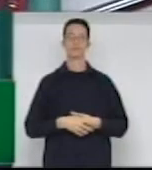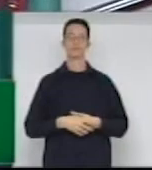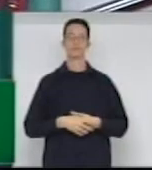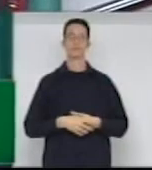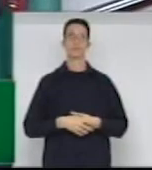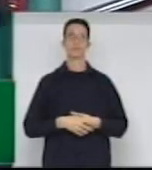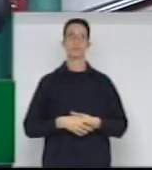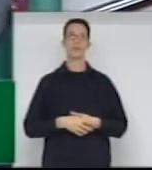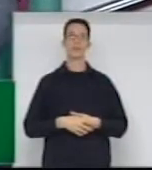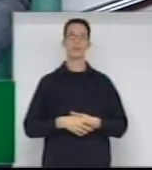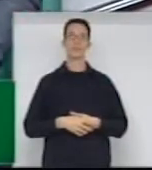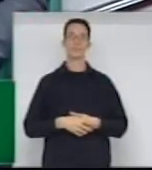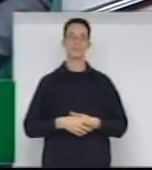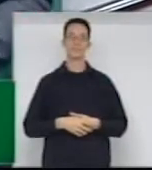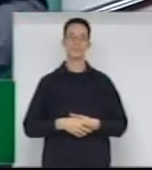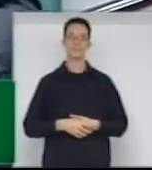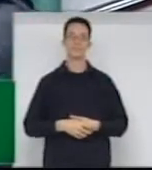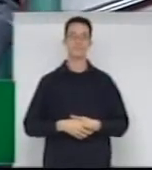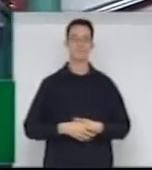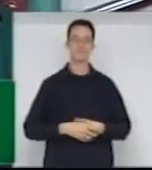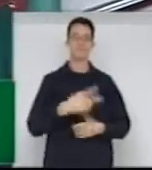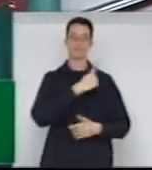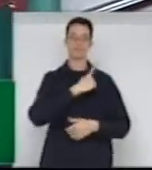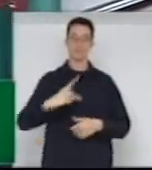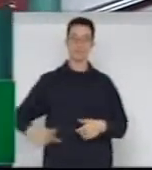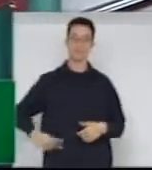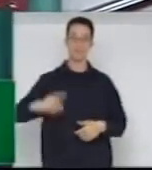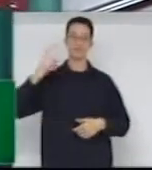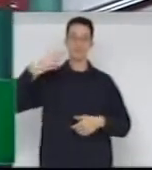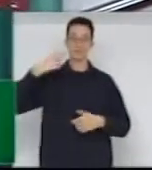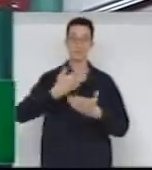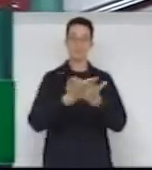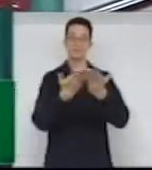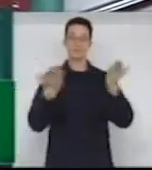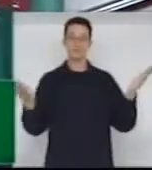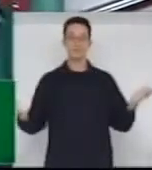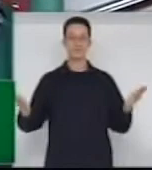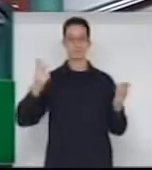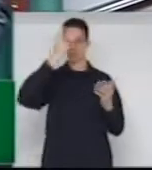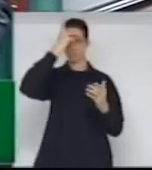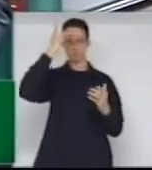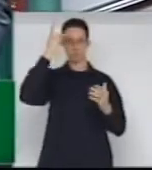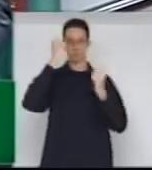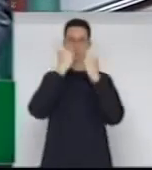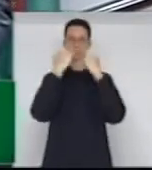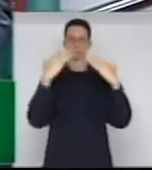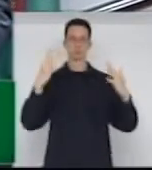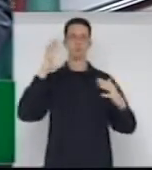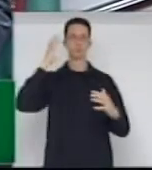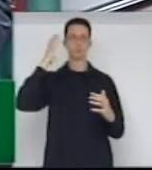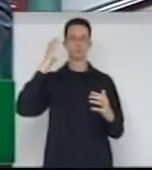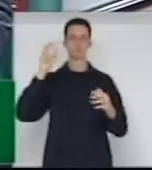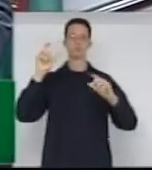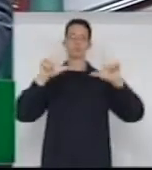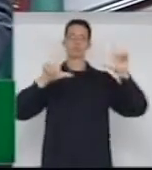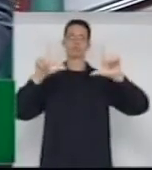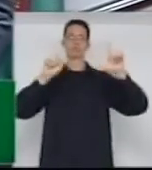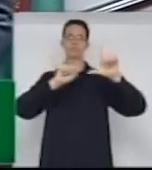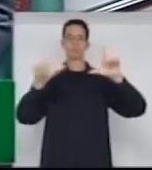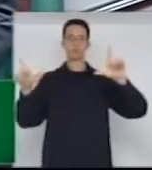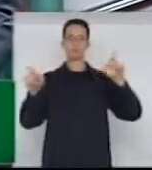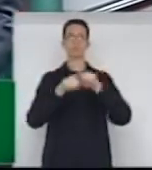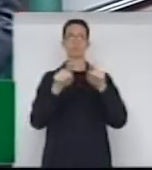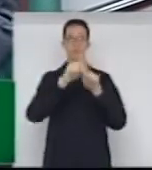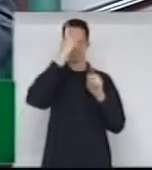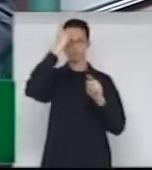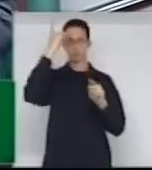Senhor presidente, senhores deputados, público que nos acompanha pela rádio digital, pela TVA, os catarinenses